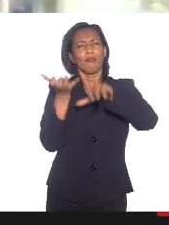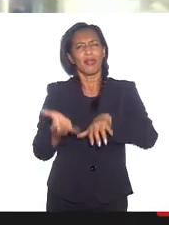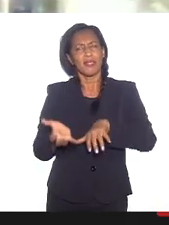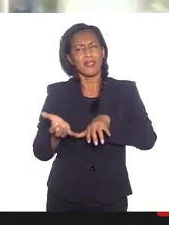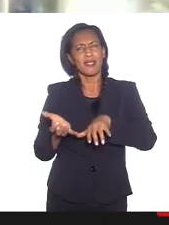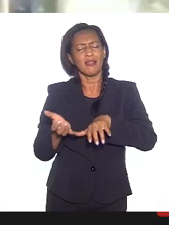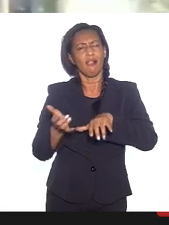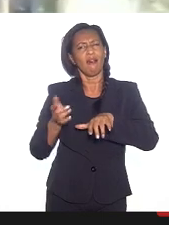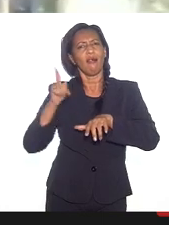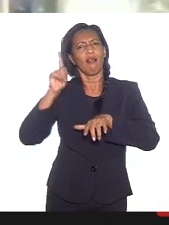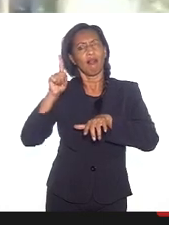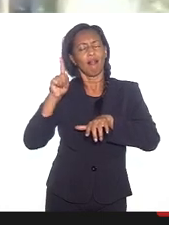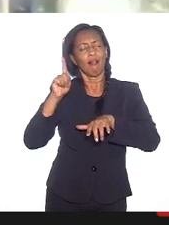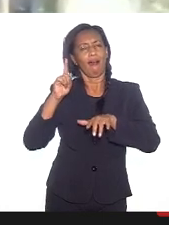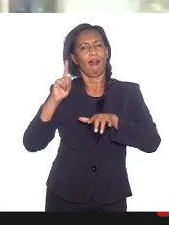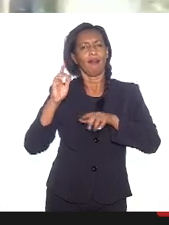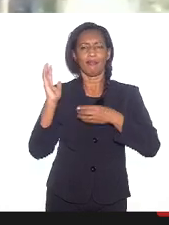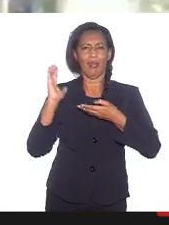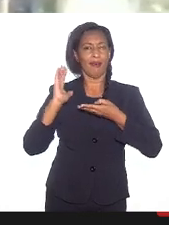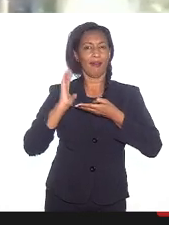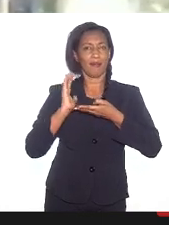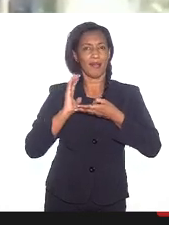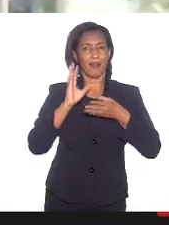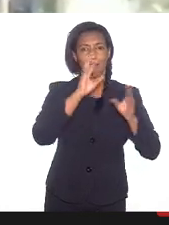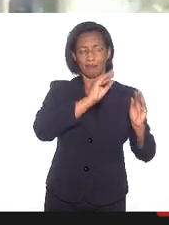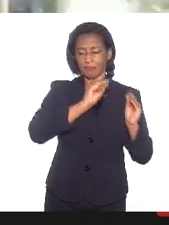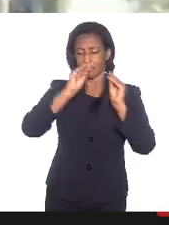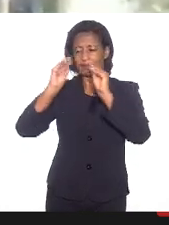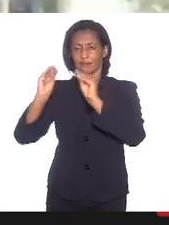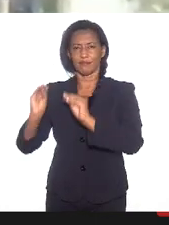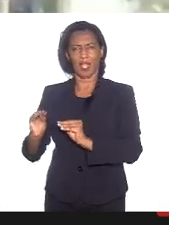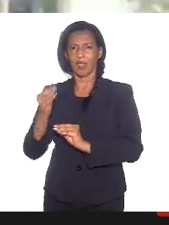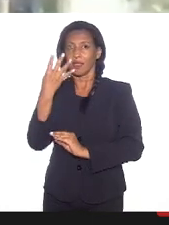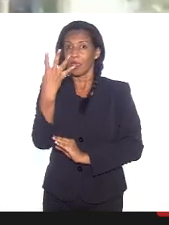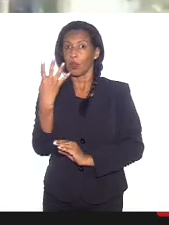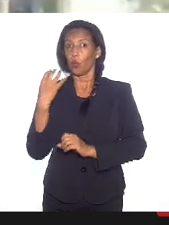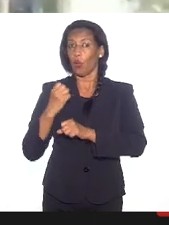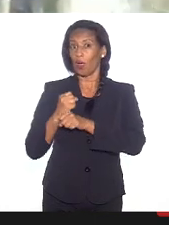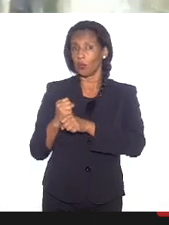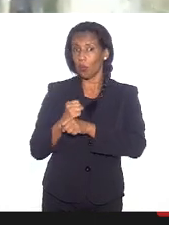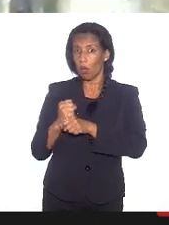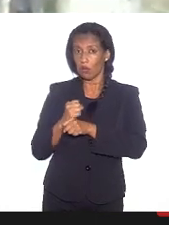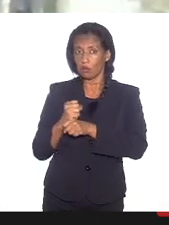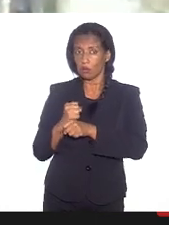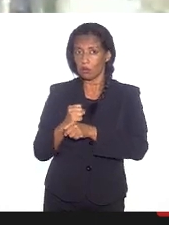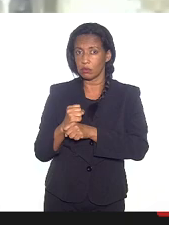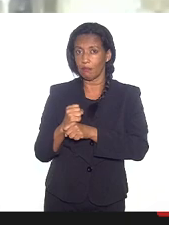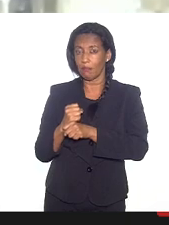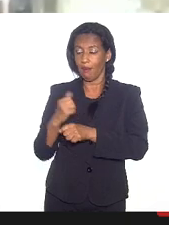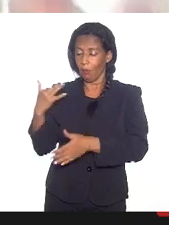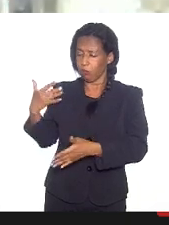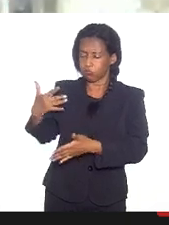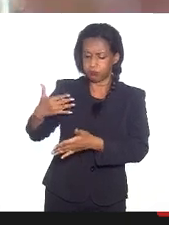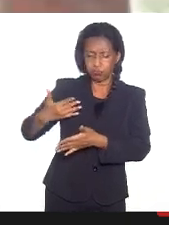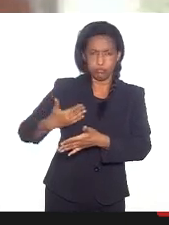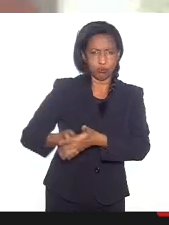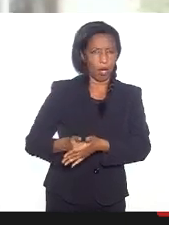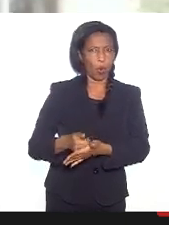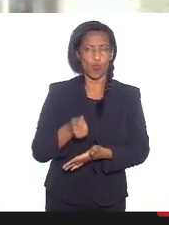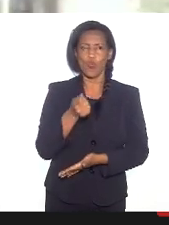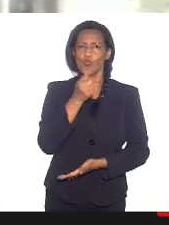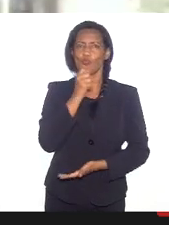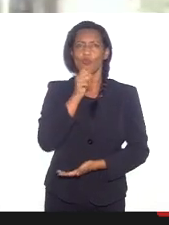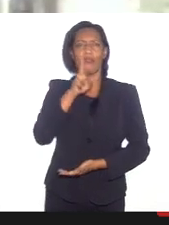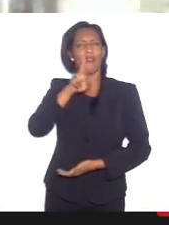da Câmara dos Deputados. Isso tem quatro anos. Até agora, a resposta não veio. Isso realmente nos